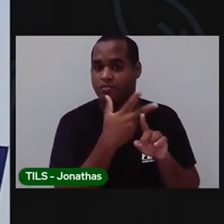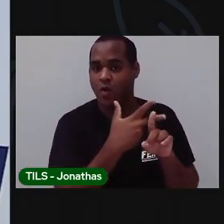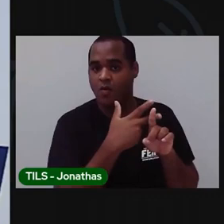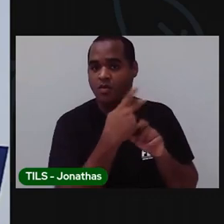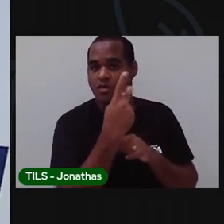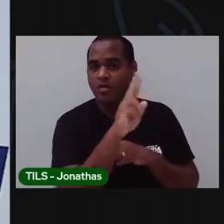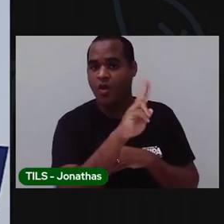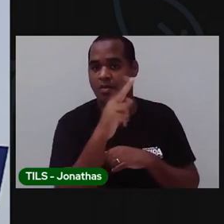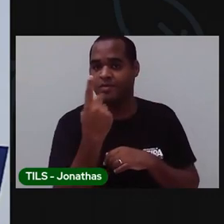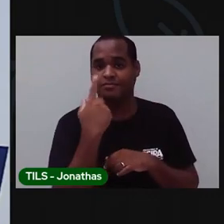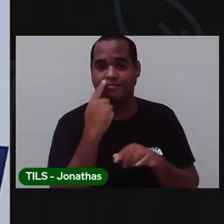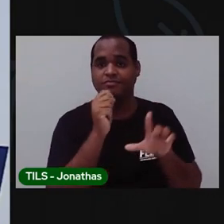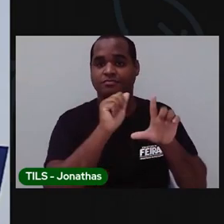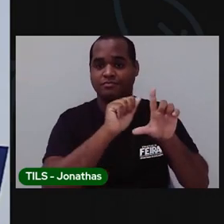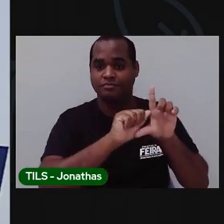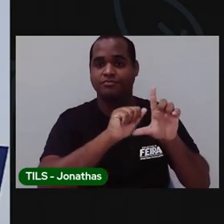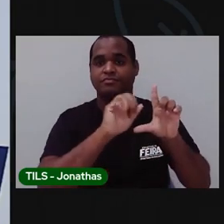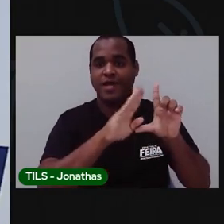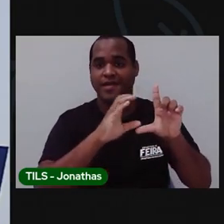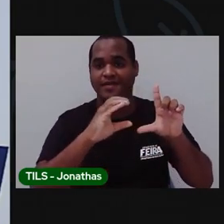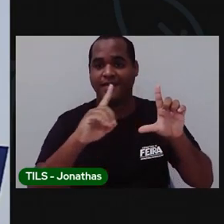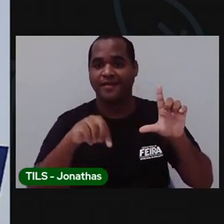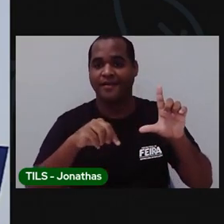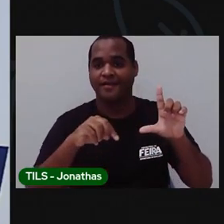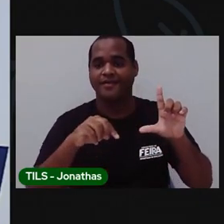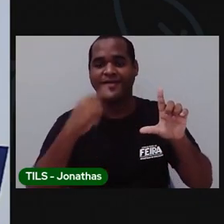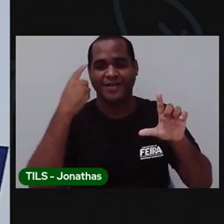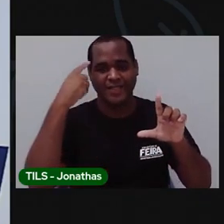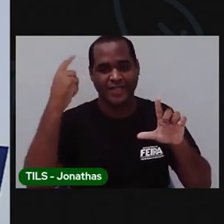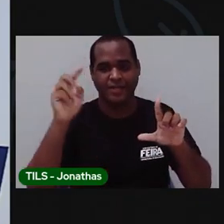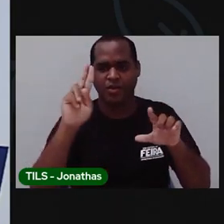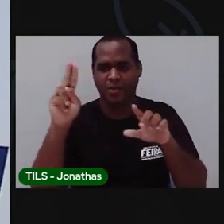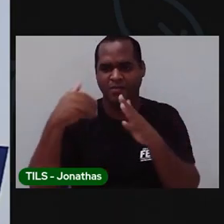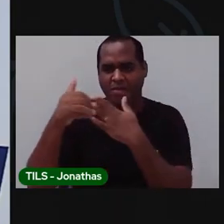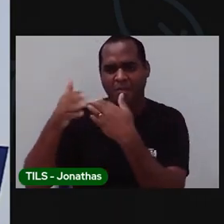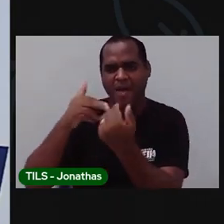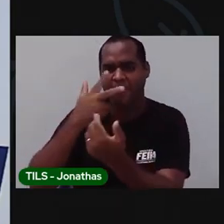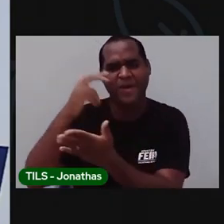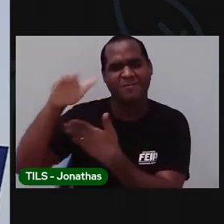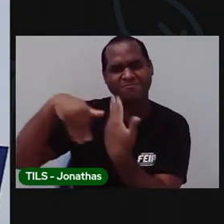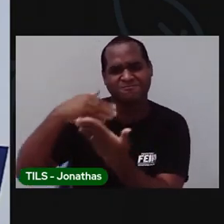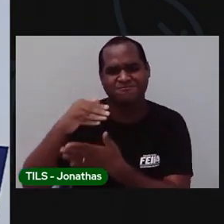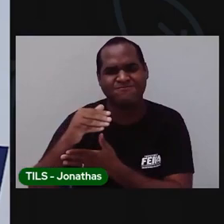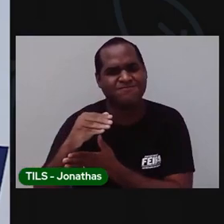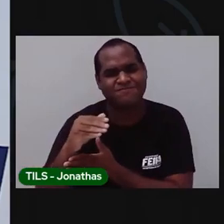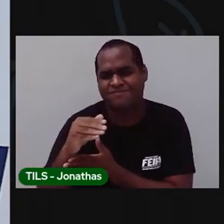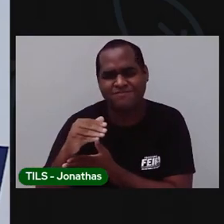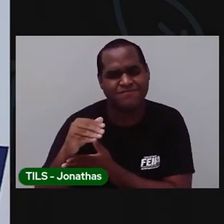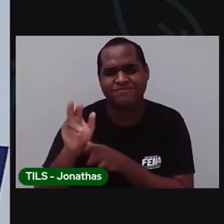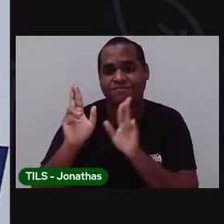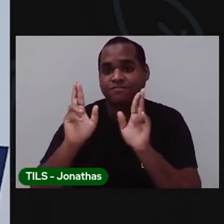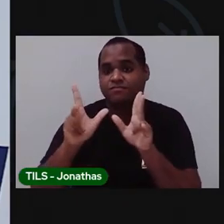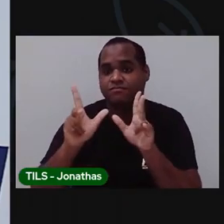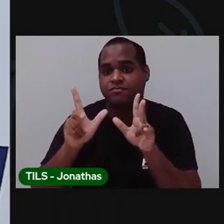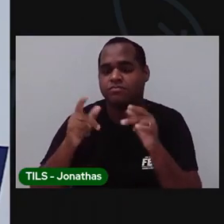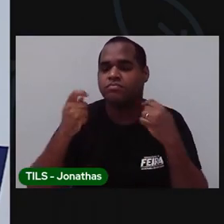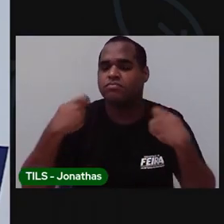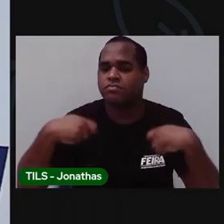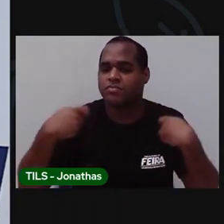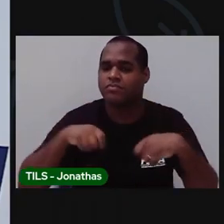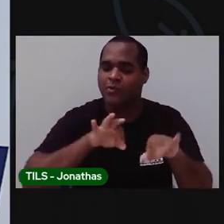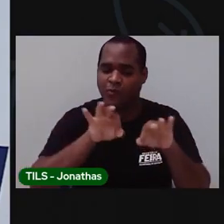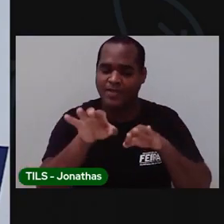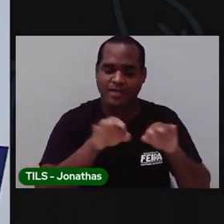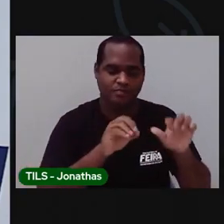o seu nome. O seu nome não vai estar escrito em qualquer lugar. Ou de qualquer forma. Ele vai estar na lista da